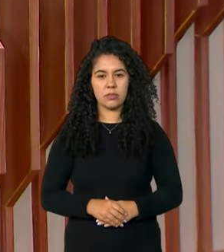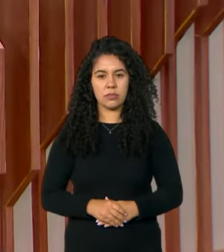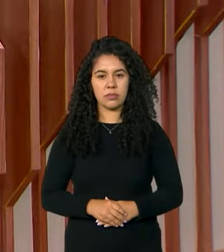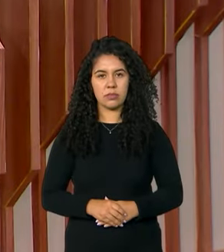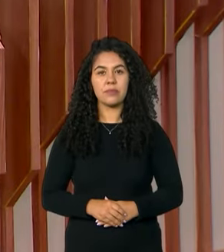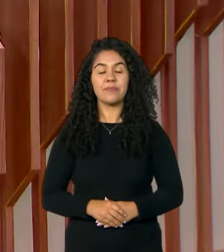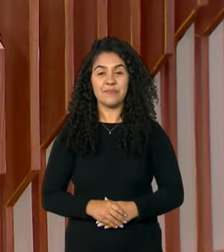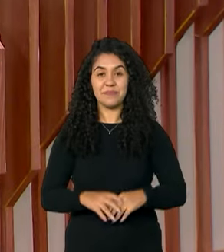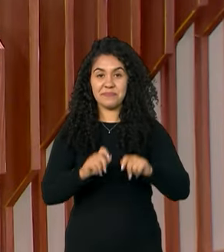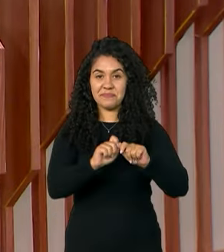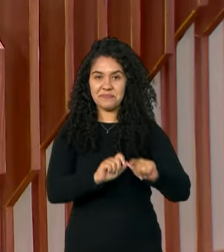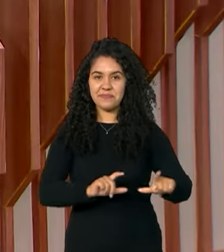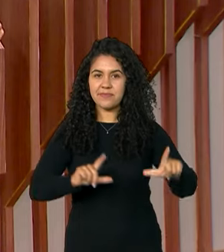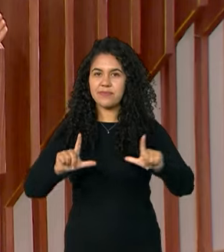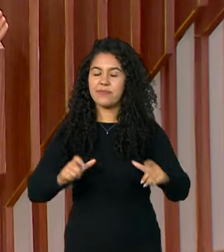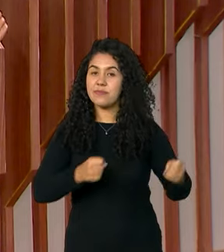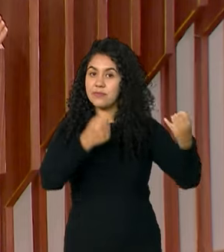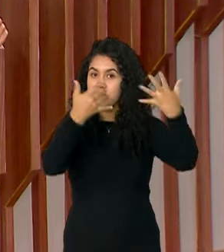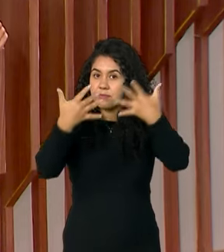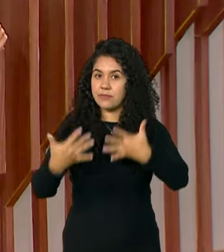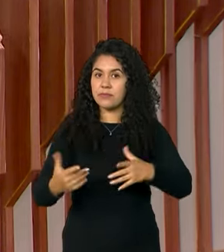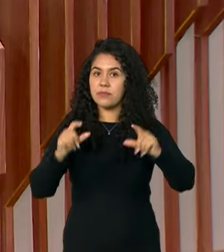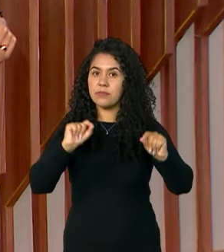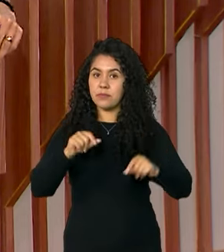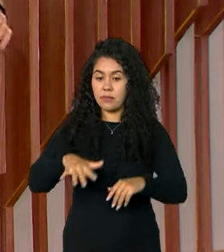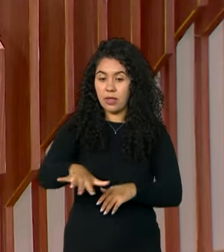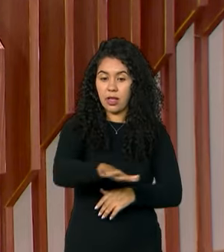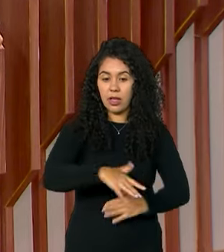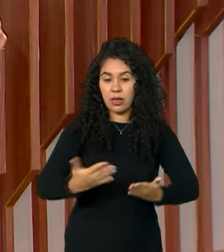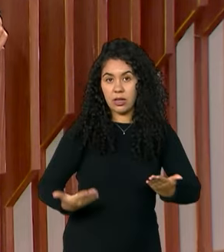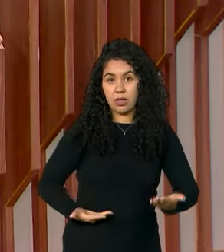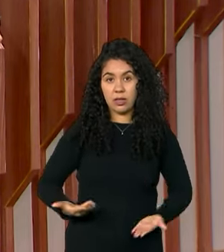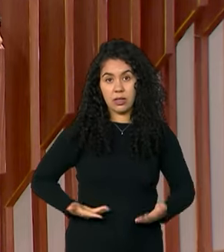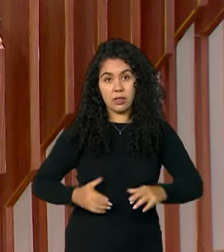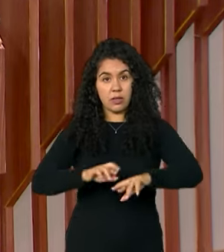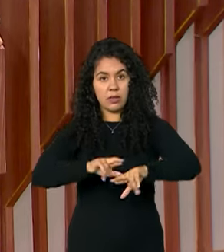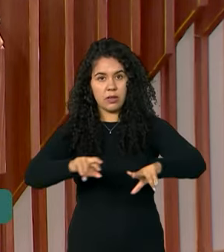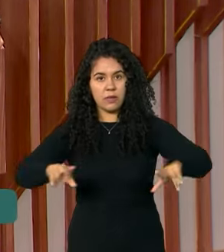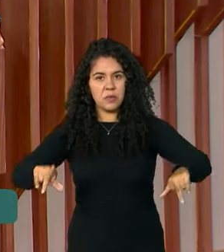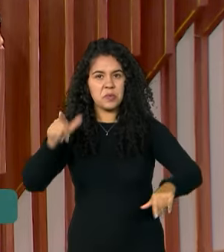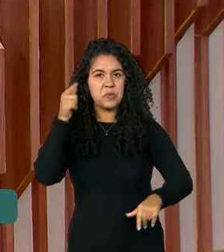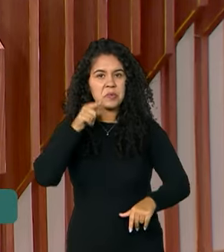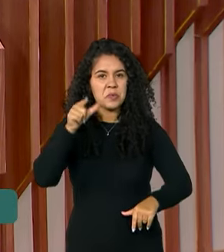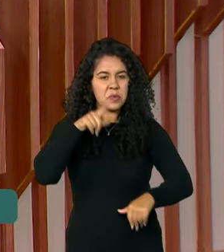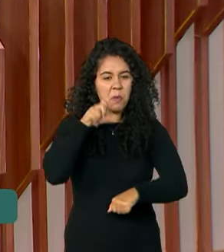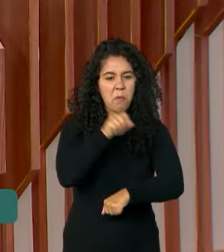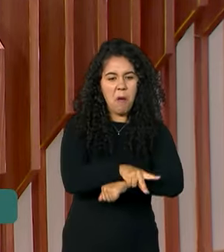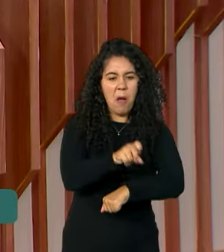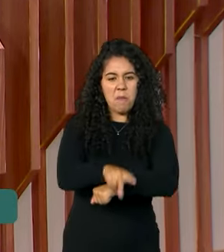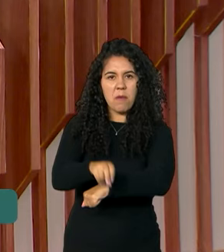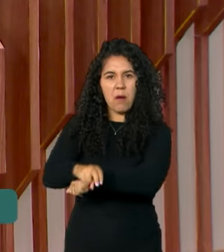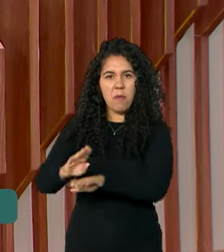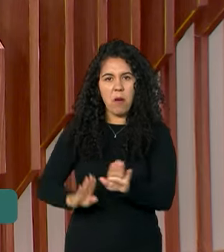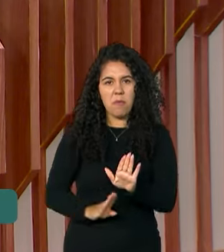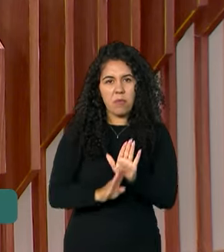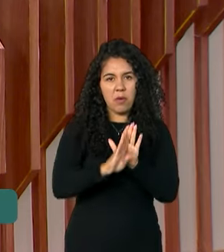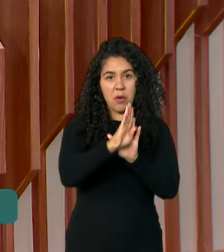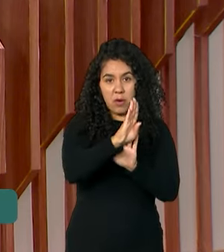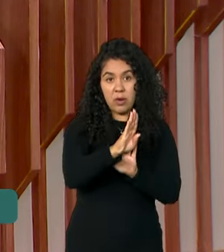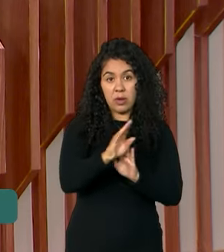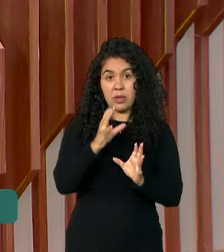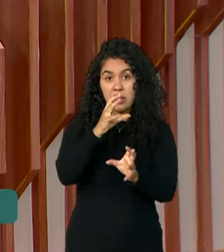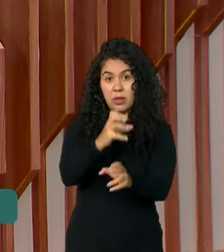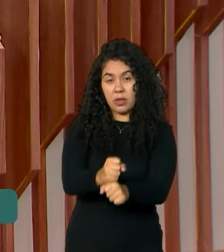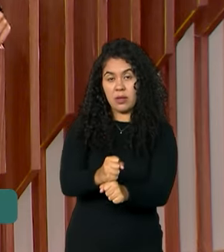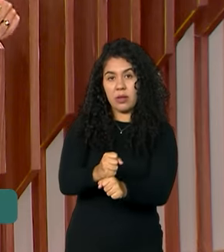Estamos de volta e olha, o setor de serviços cresceu em setembro deste ano. 16 das 27 unidades